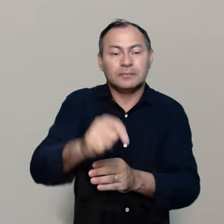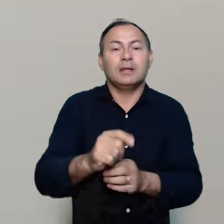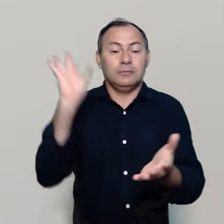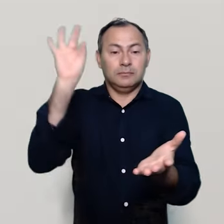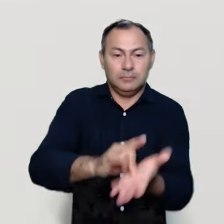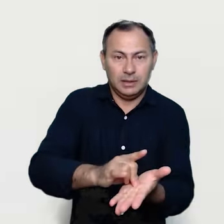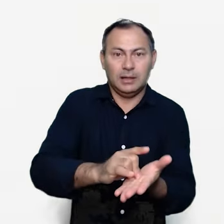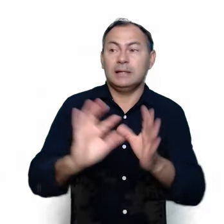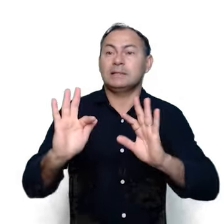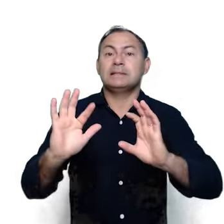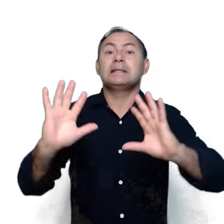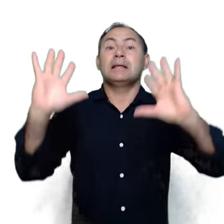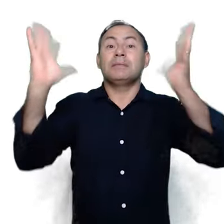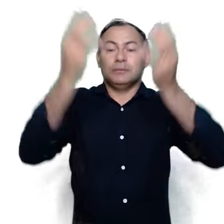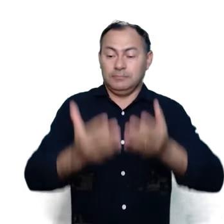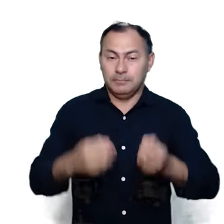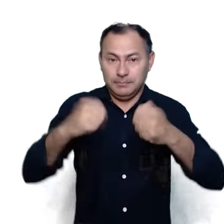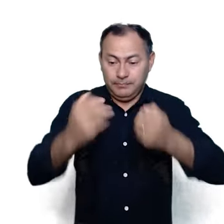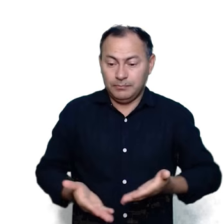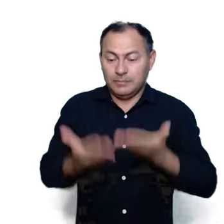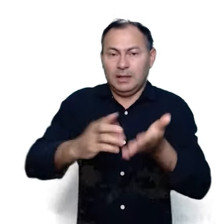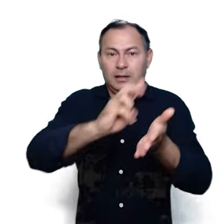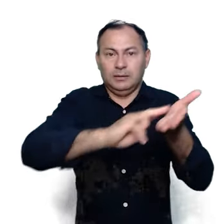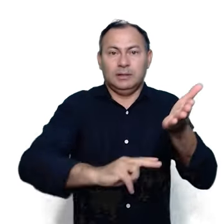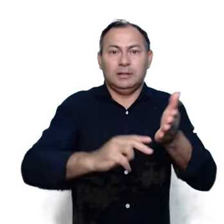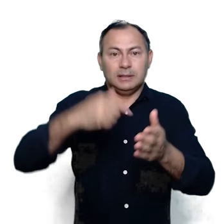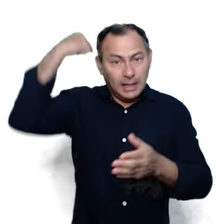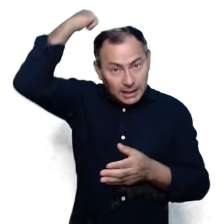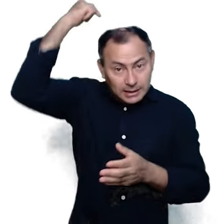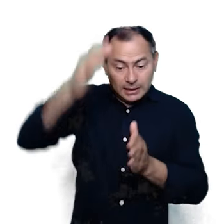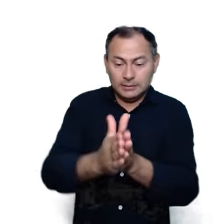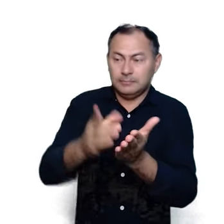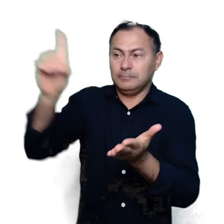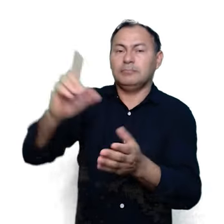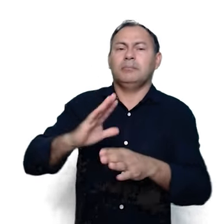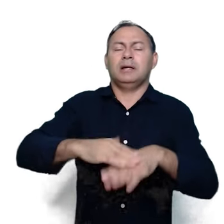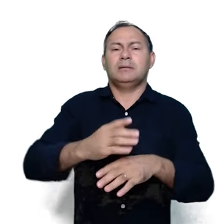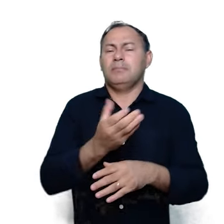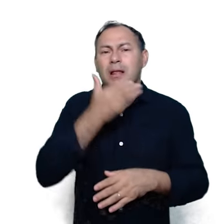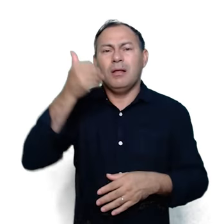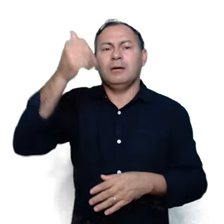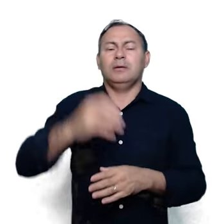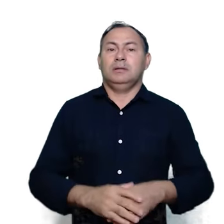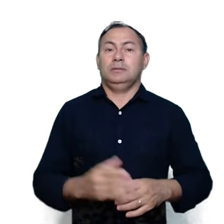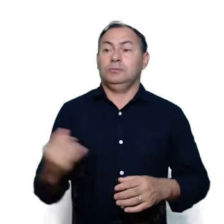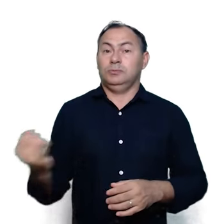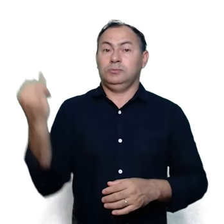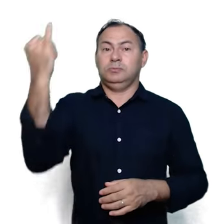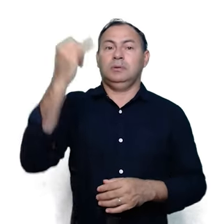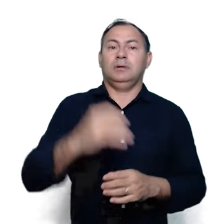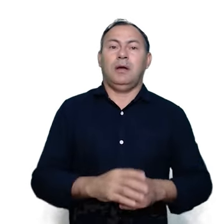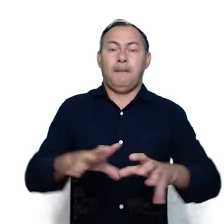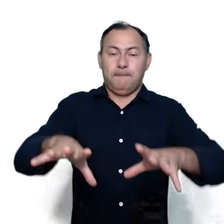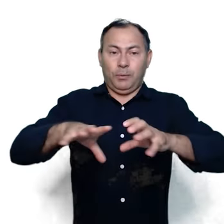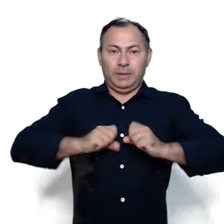afirma que as celebrações devem oferecer uma leitura da Sagrada Escritura mais abundante, mais variada e